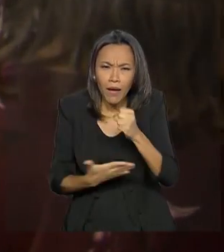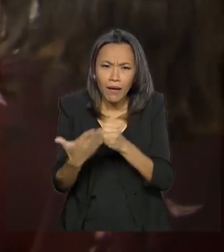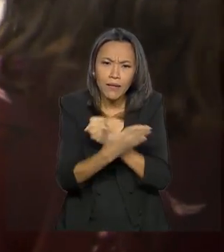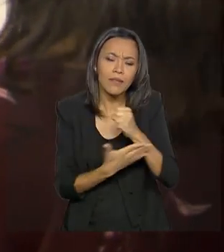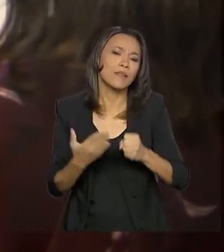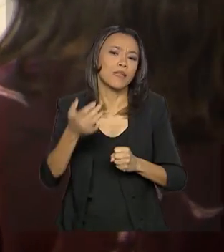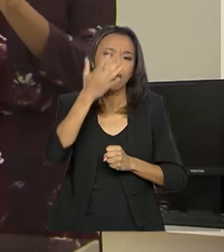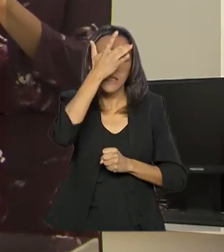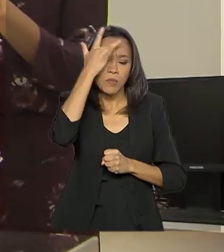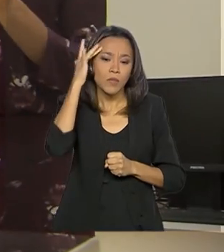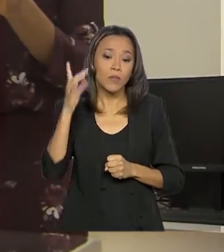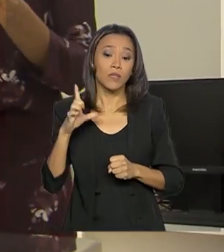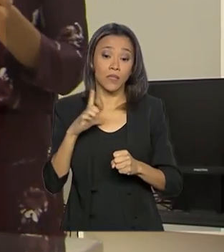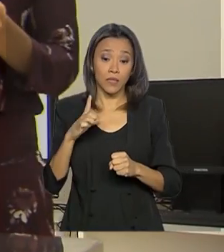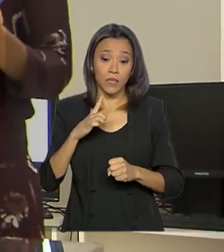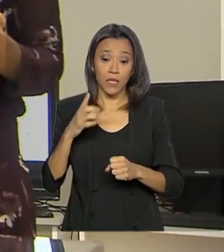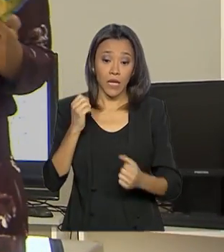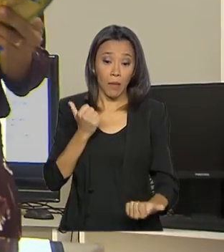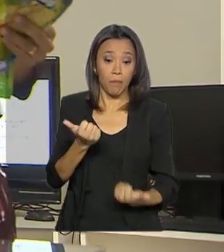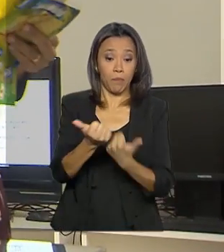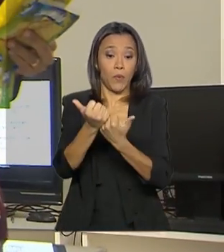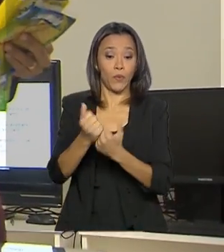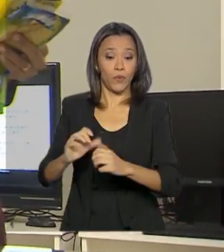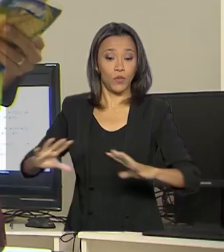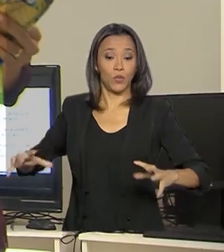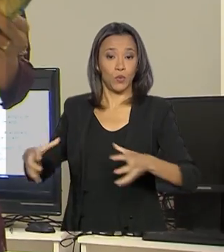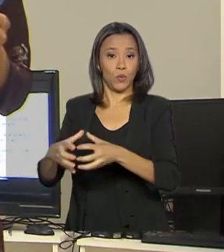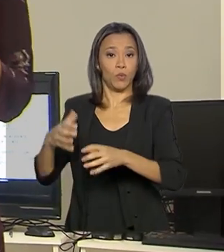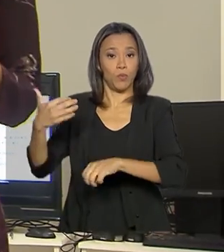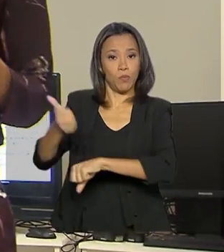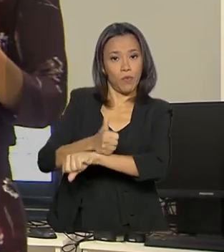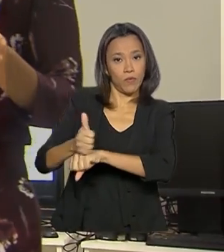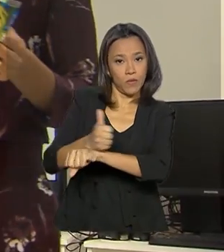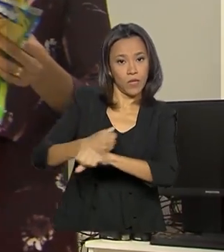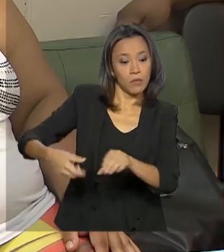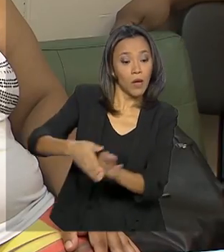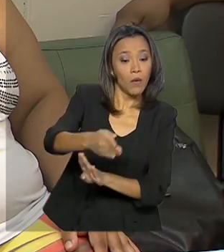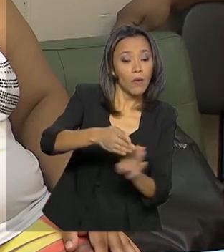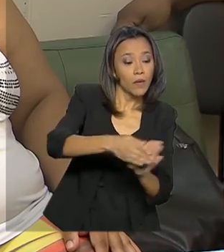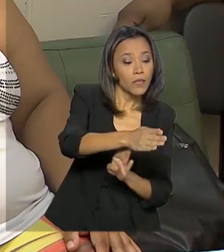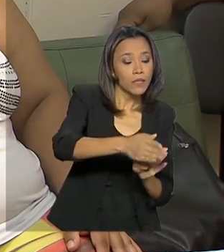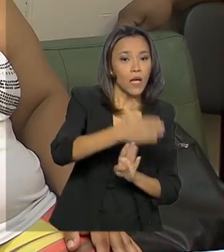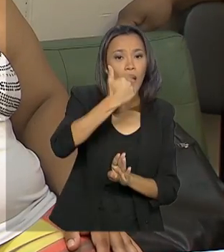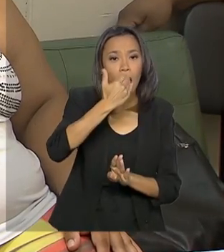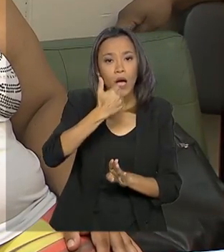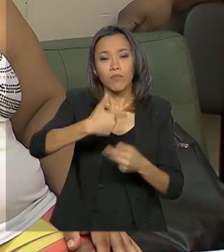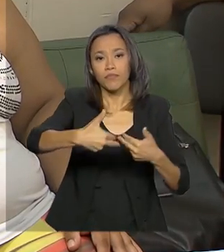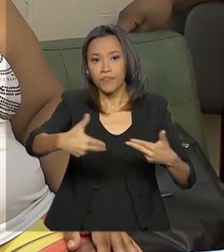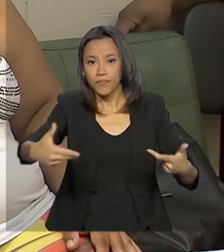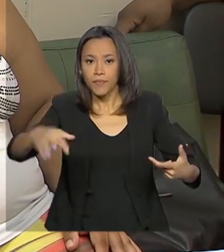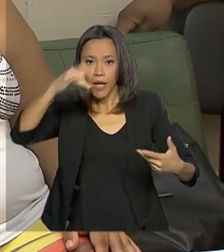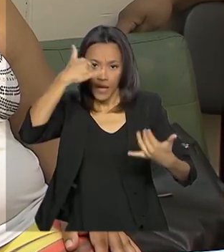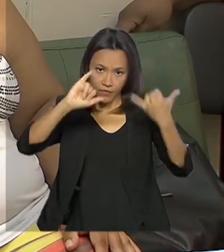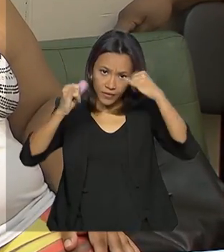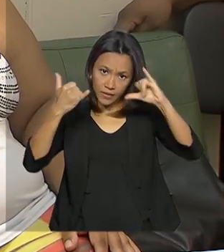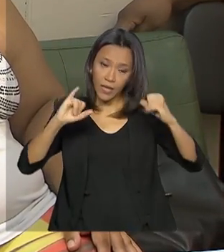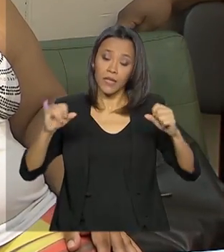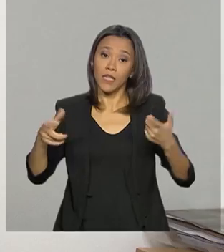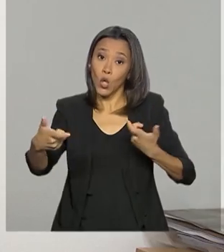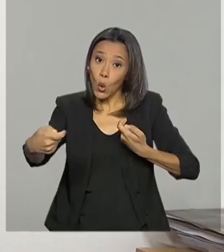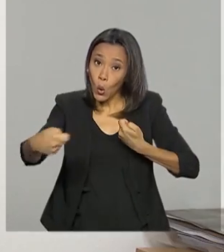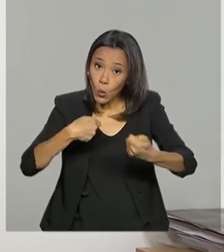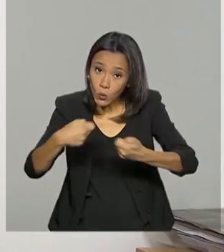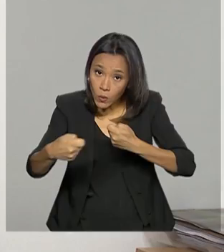o suporte de equipes multidisciplinares para orientação nutricional, prevenção e controle do ganho de